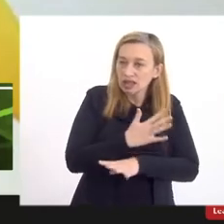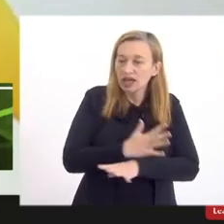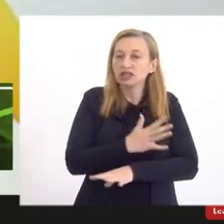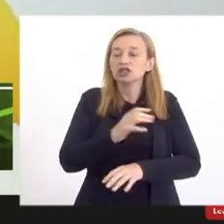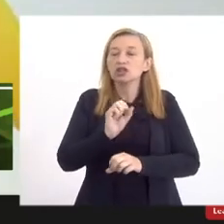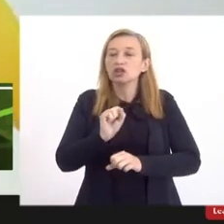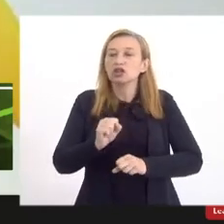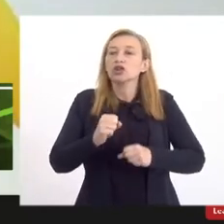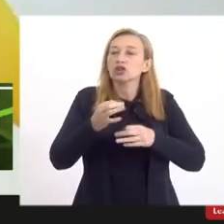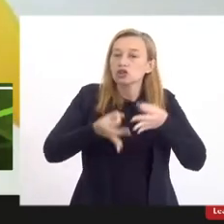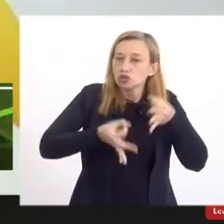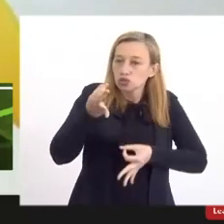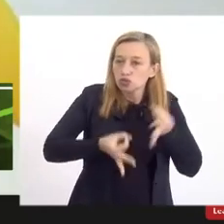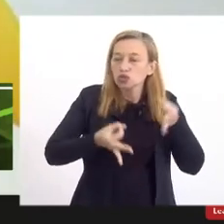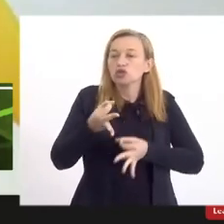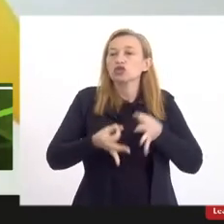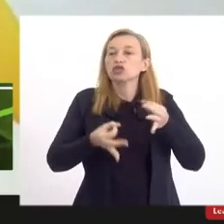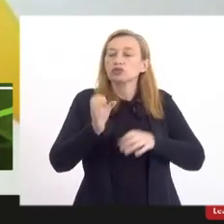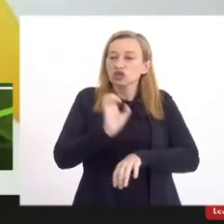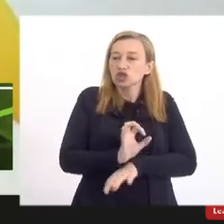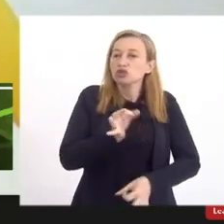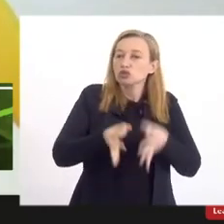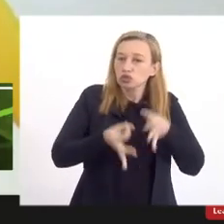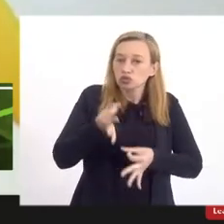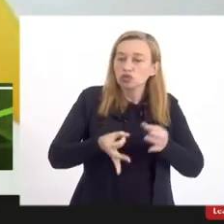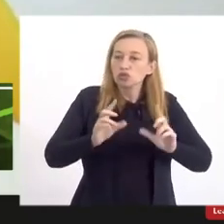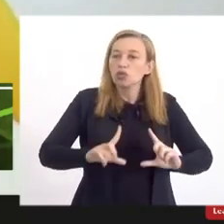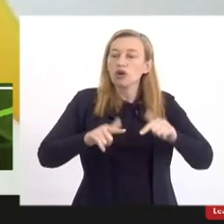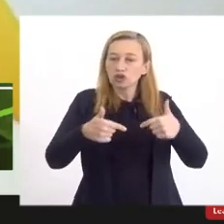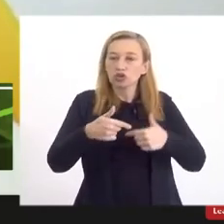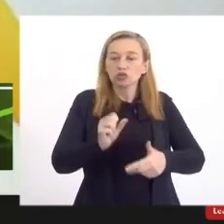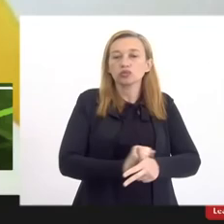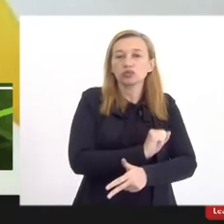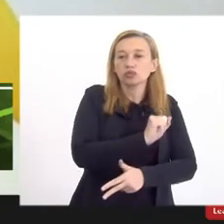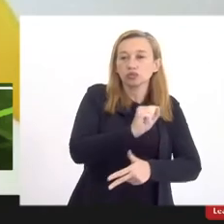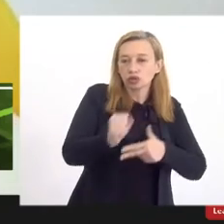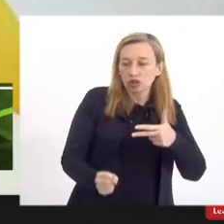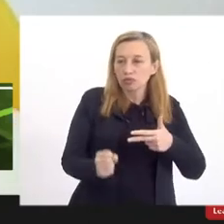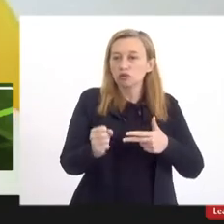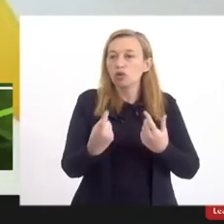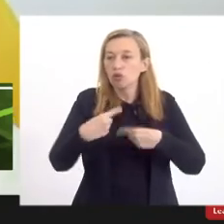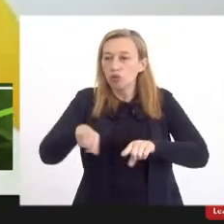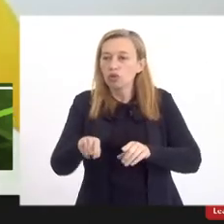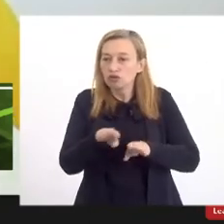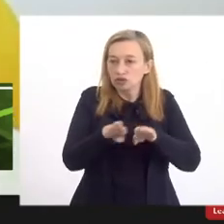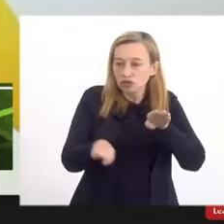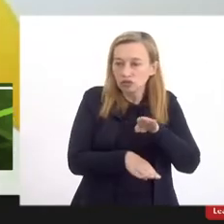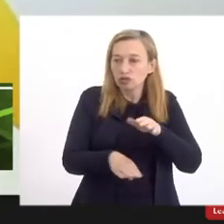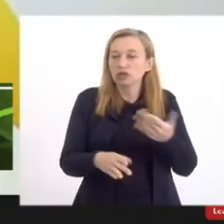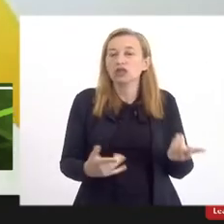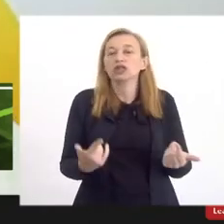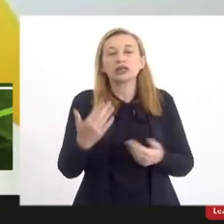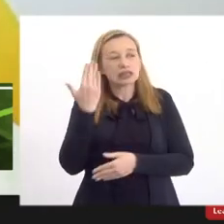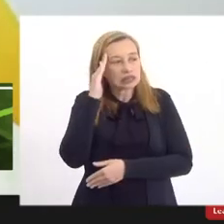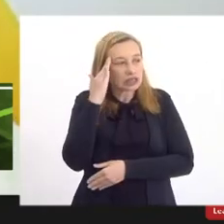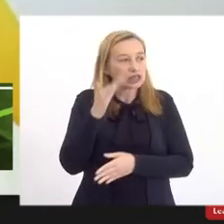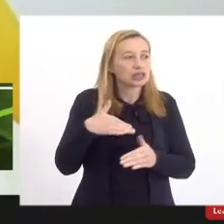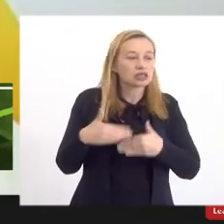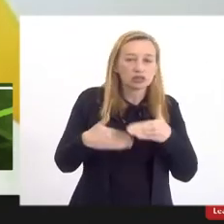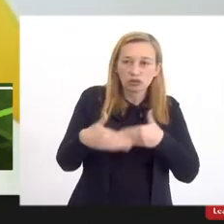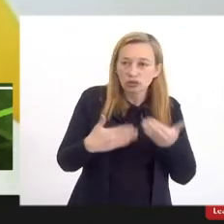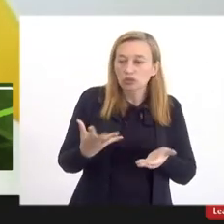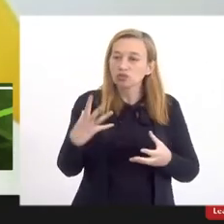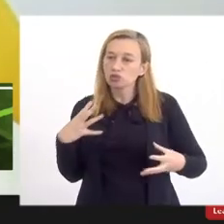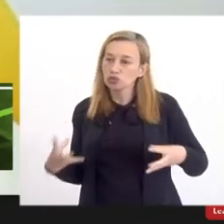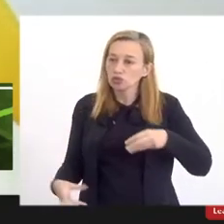estado justo onde a gente consiga fazer com que as ações do poder público combatam as desigualdades e a gente entende que esse processo de